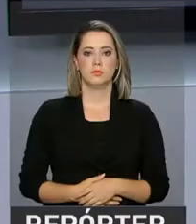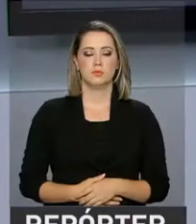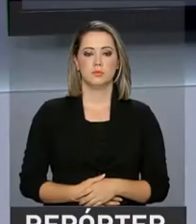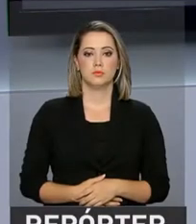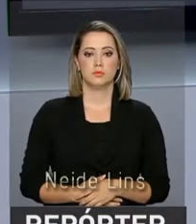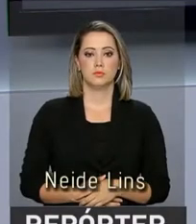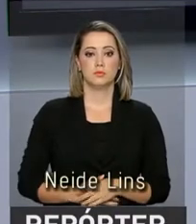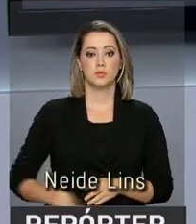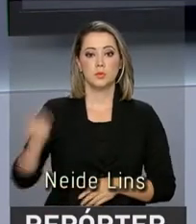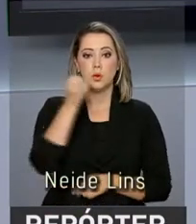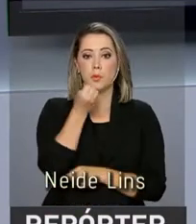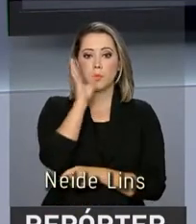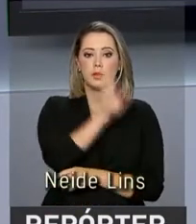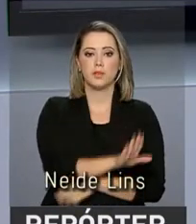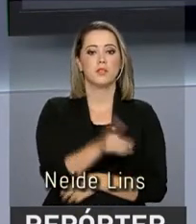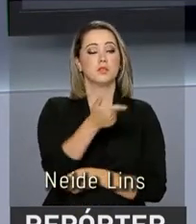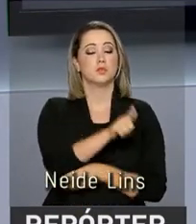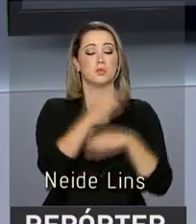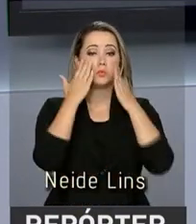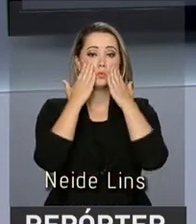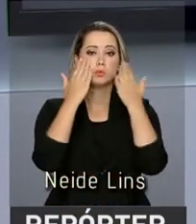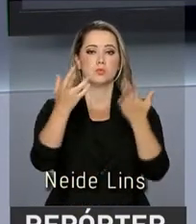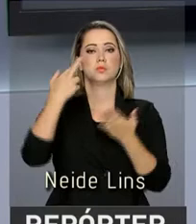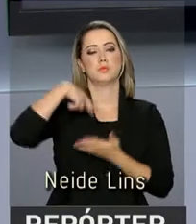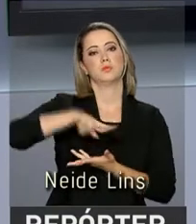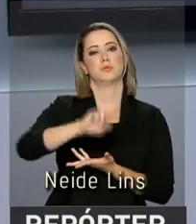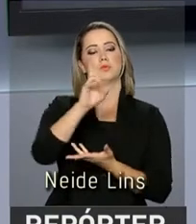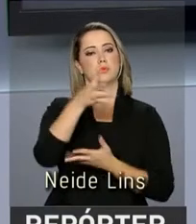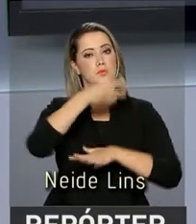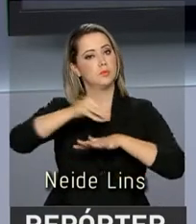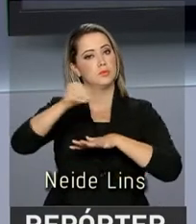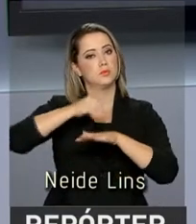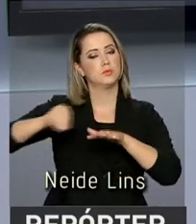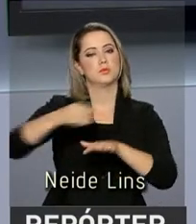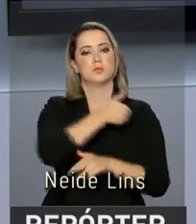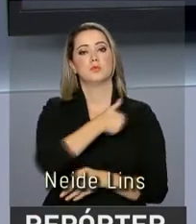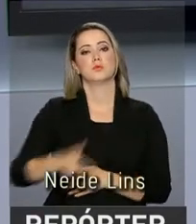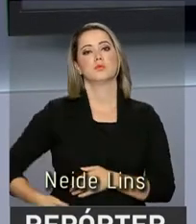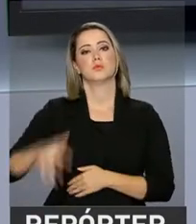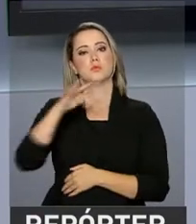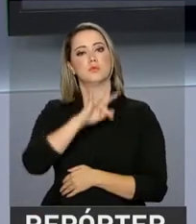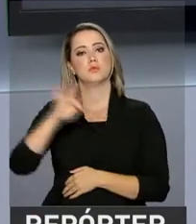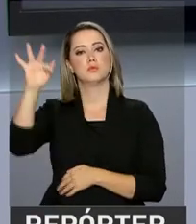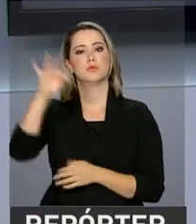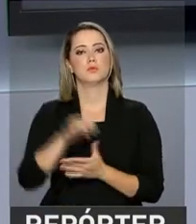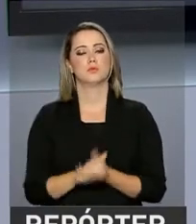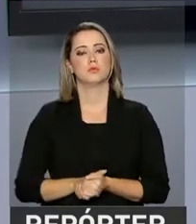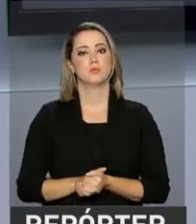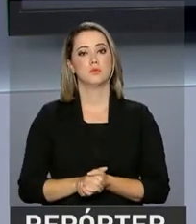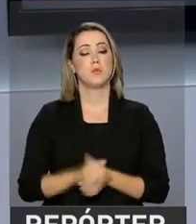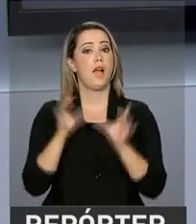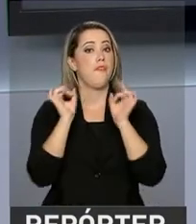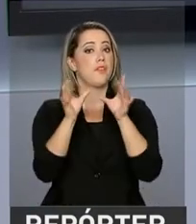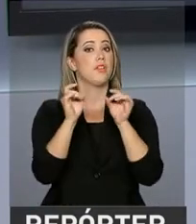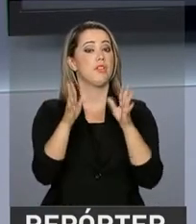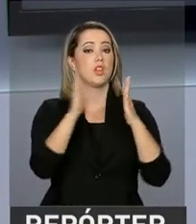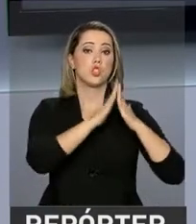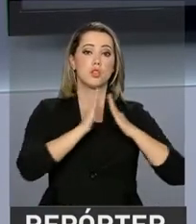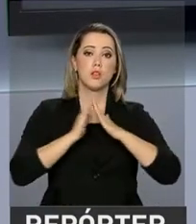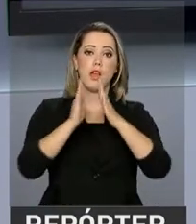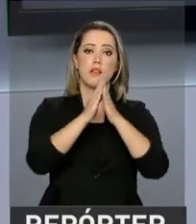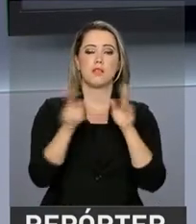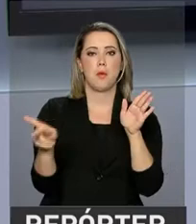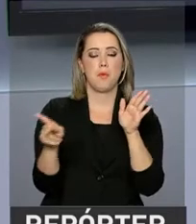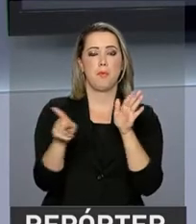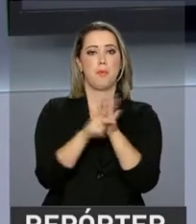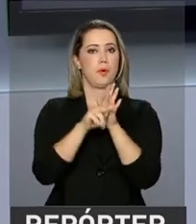Olá, boa tarde. No ar mais uma edição do repórter NBR com as notícias do governo federal. O feirão da casa própria, da